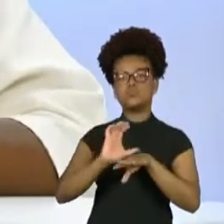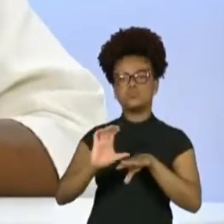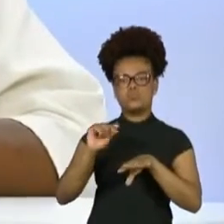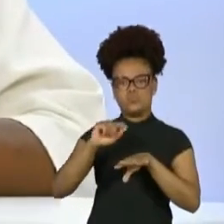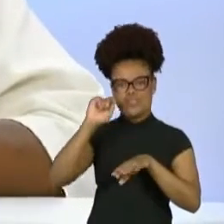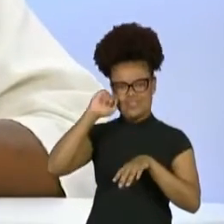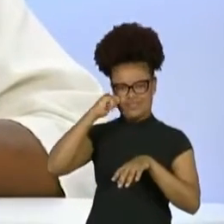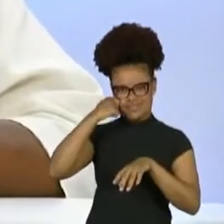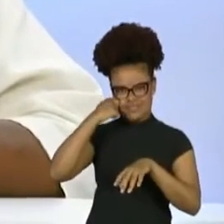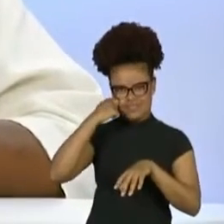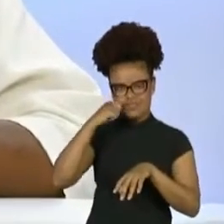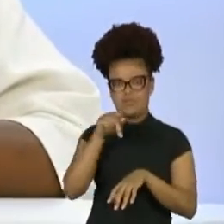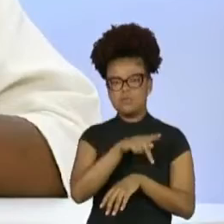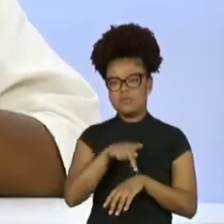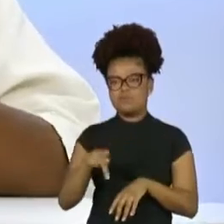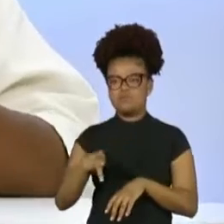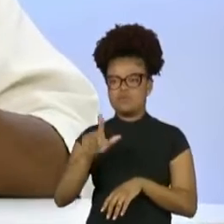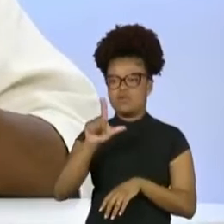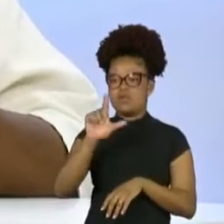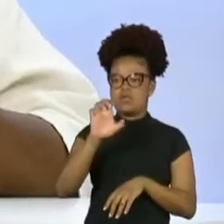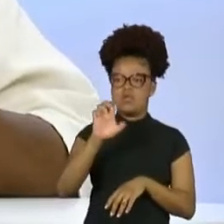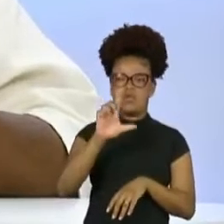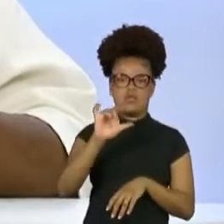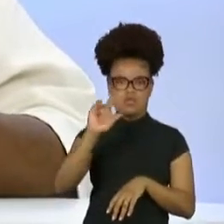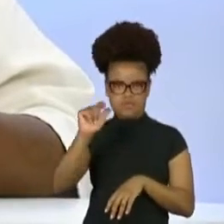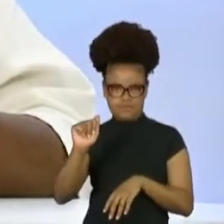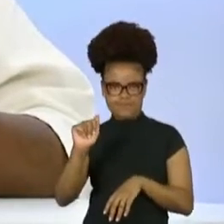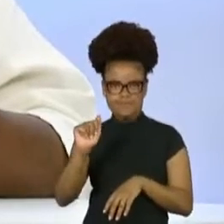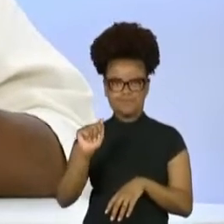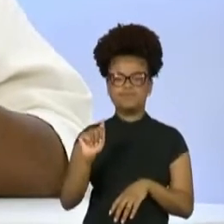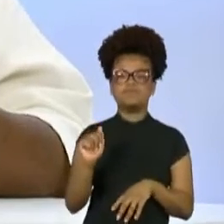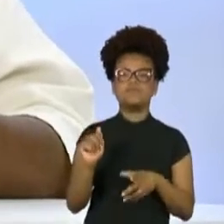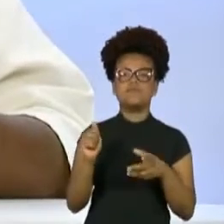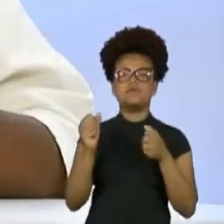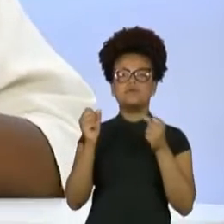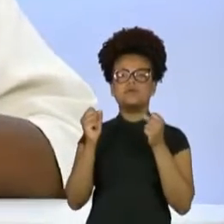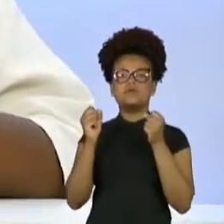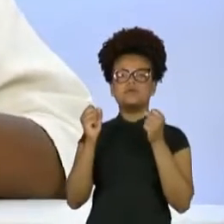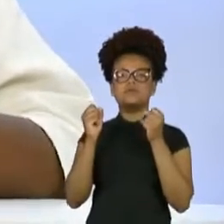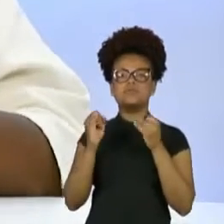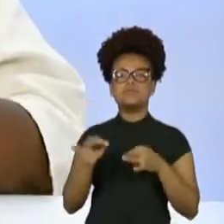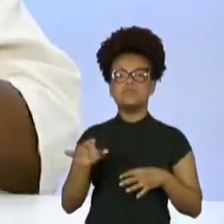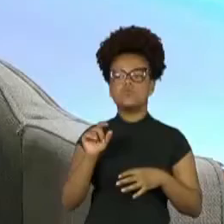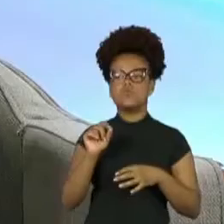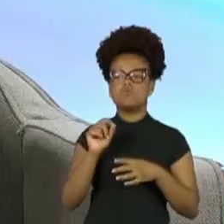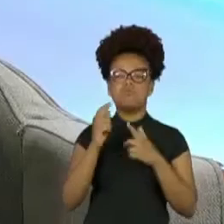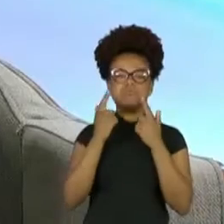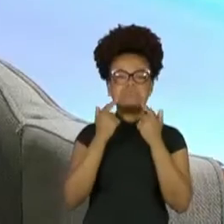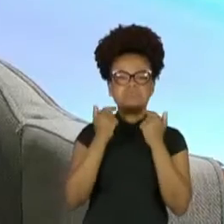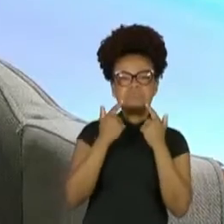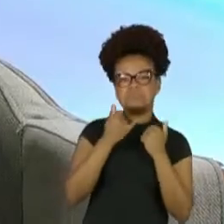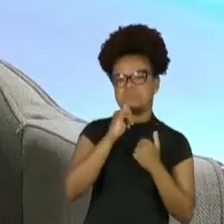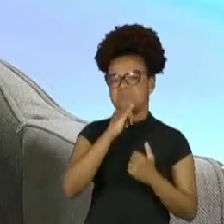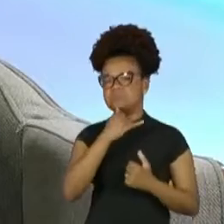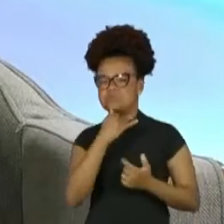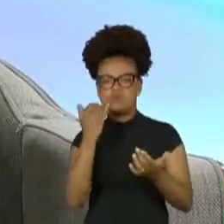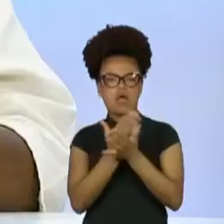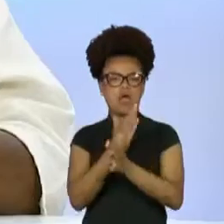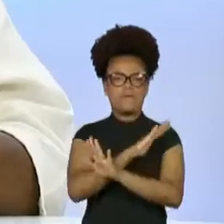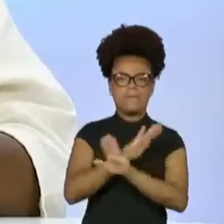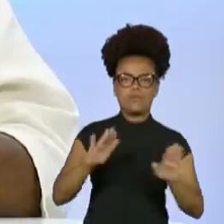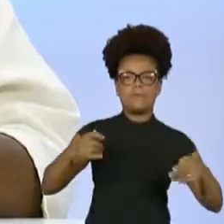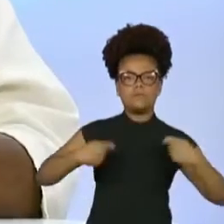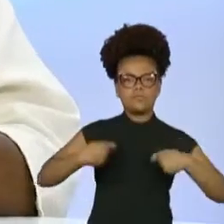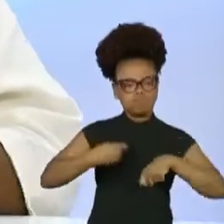coisa que ela falou foi, não temos mais tempo para lamúrias. Temos que arregaçar as mangas e virar esse jogo. Exatamente. E eu vejo muito que